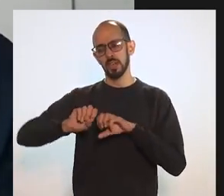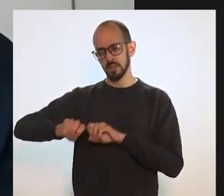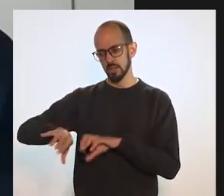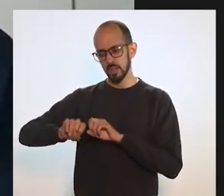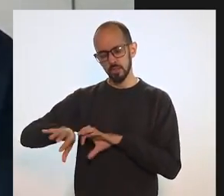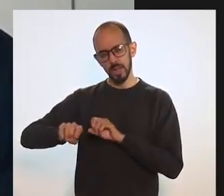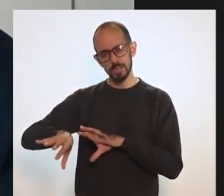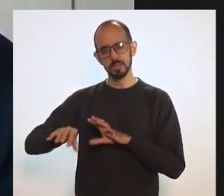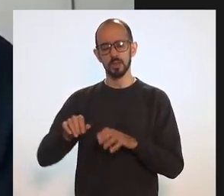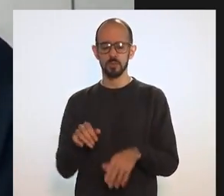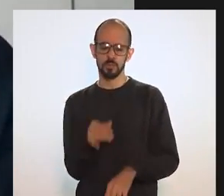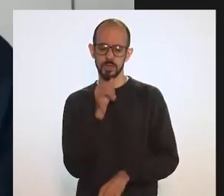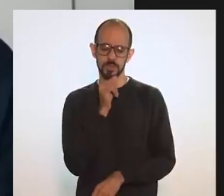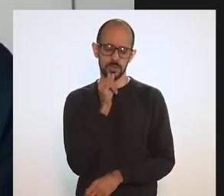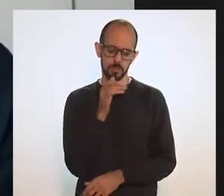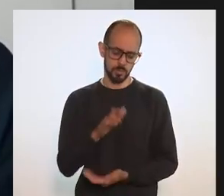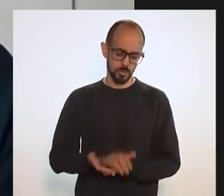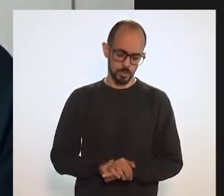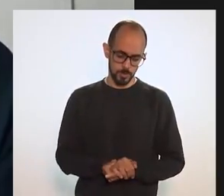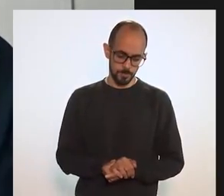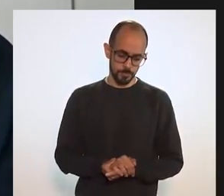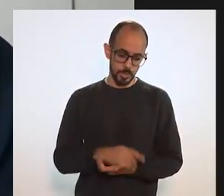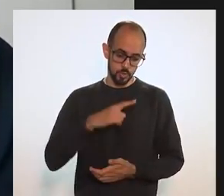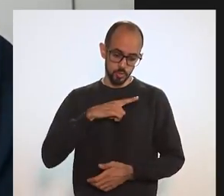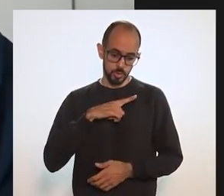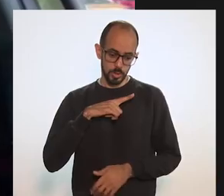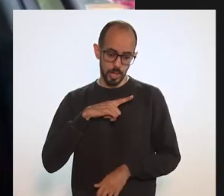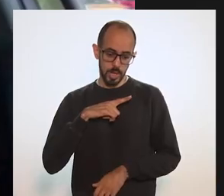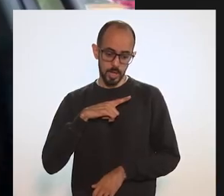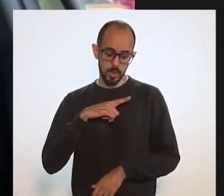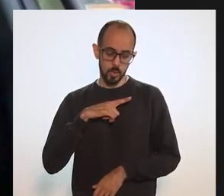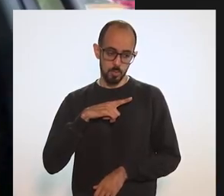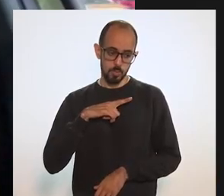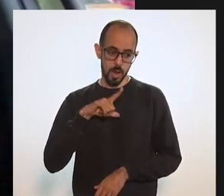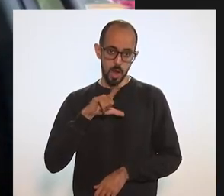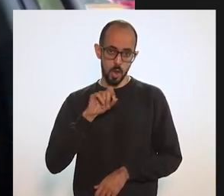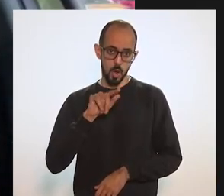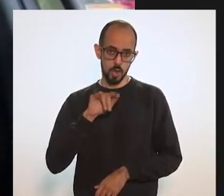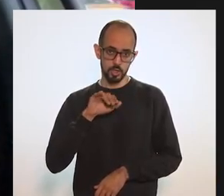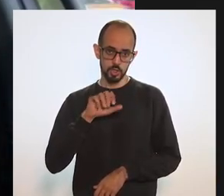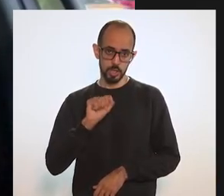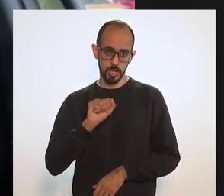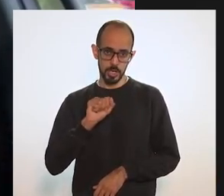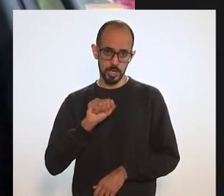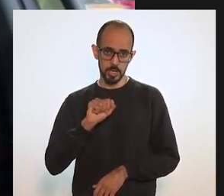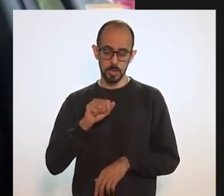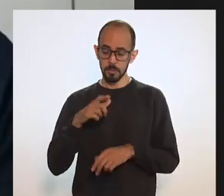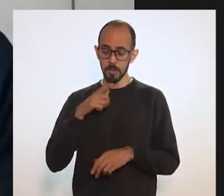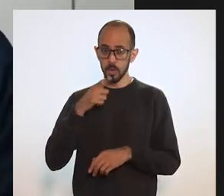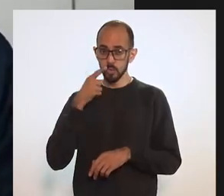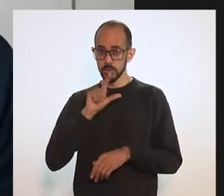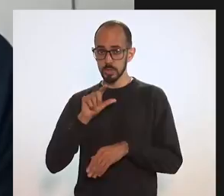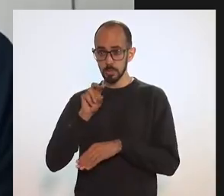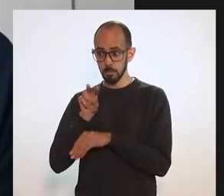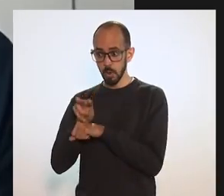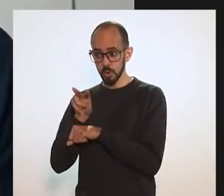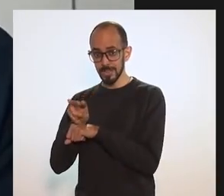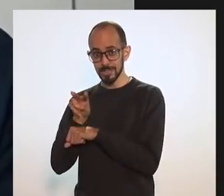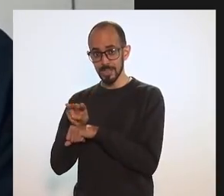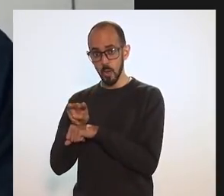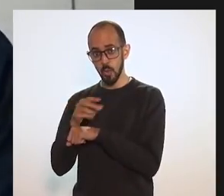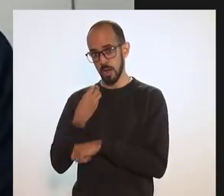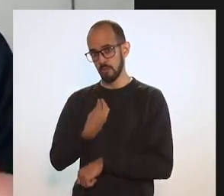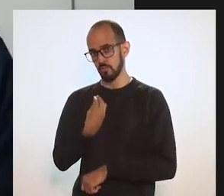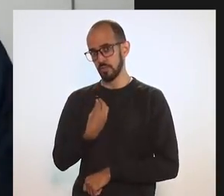essenciais, por causa dos próprios profissionais da educação. Isso tem uma lógica de garantir imunidade, de